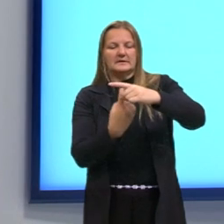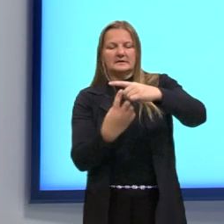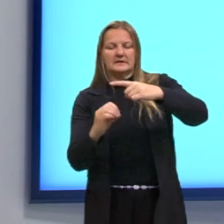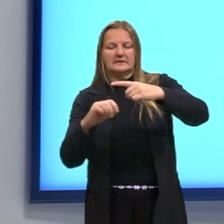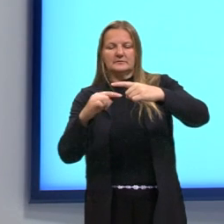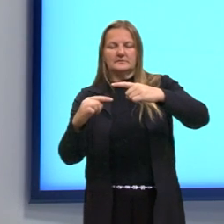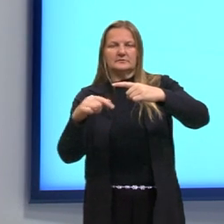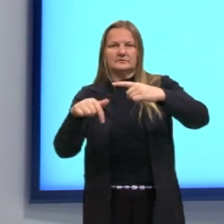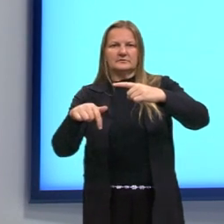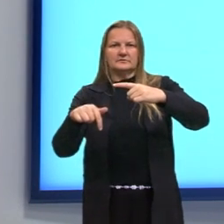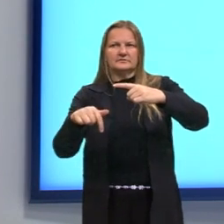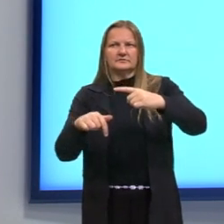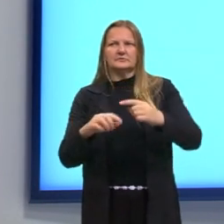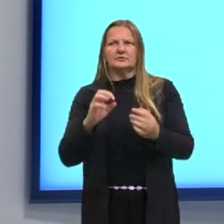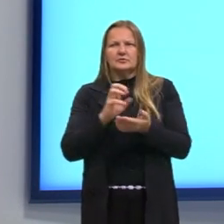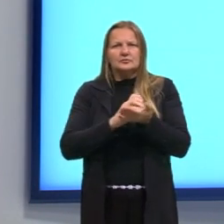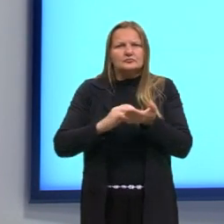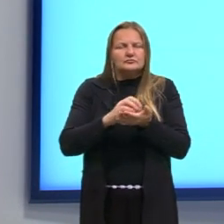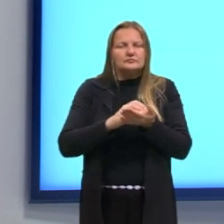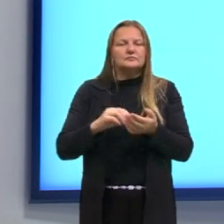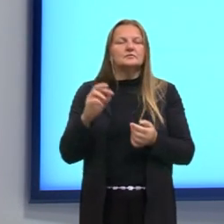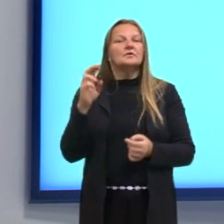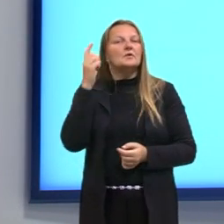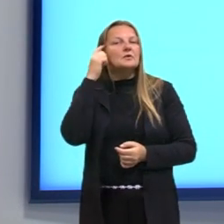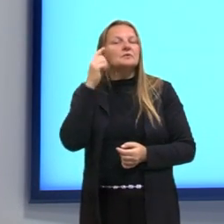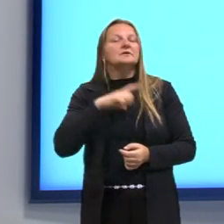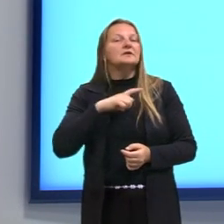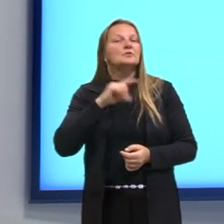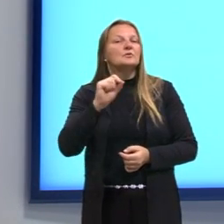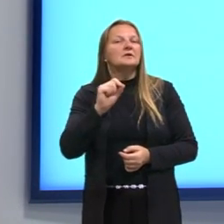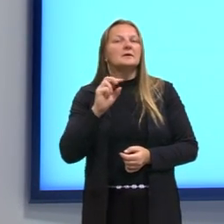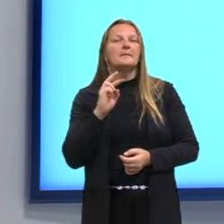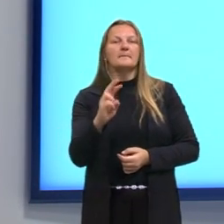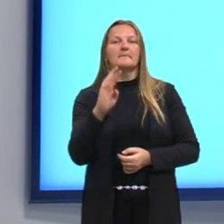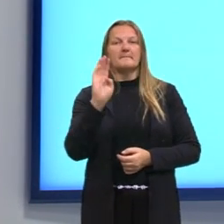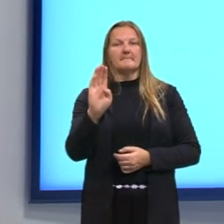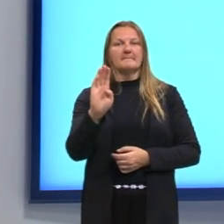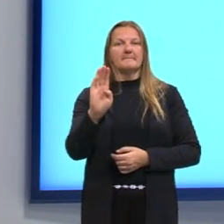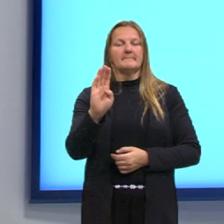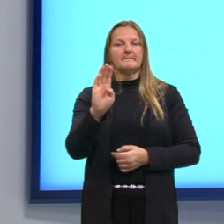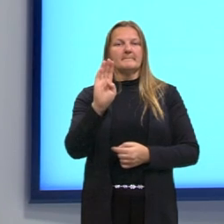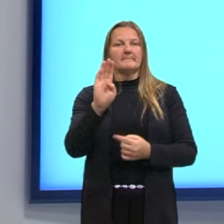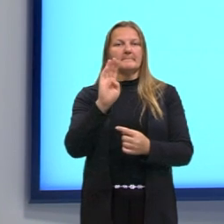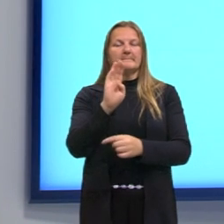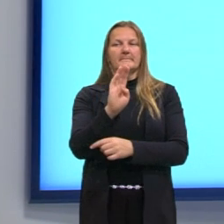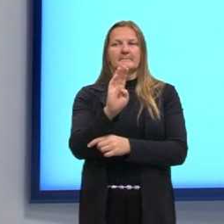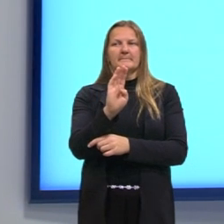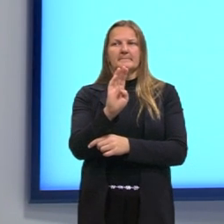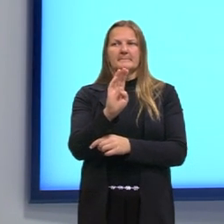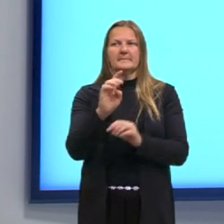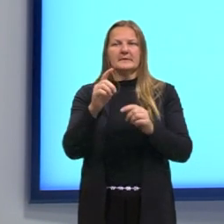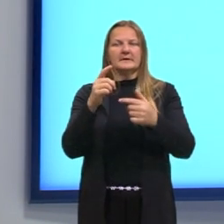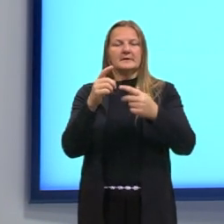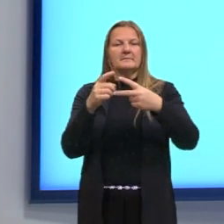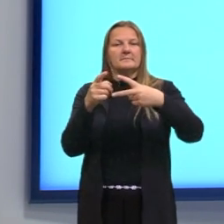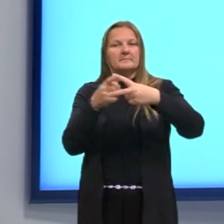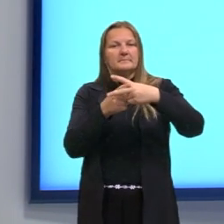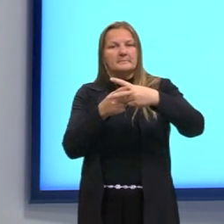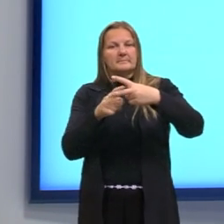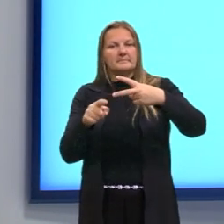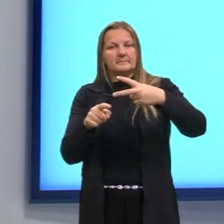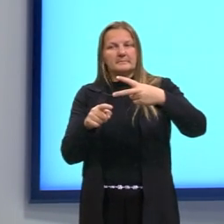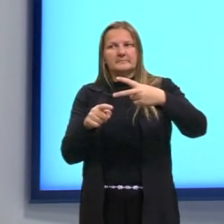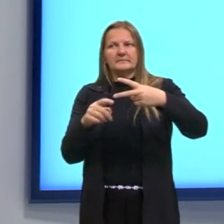7. Resolvemos e nós vamos ter que o B, ele é menor do que 10 elevado